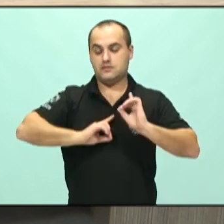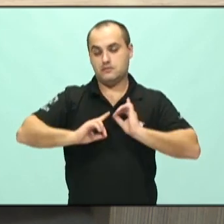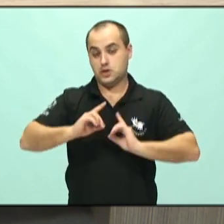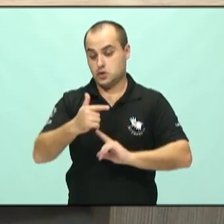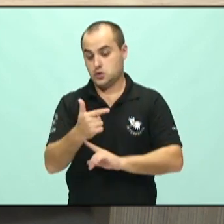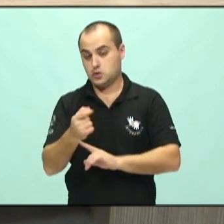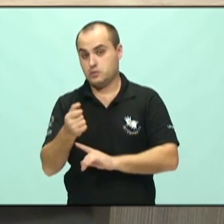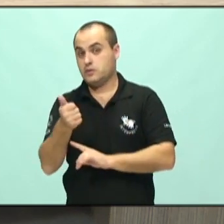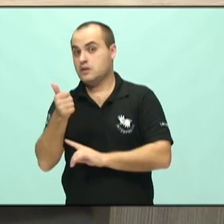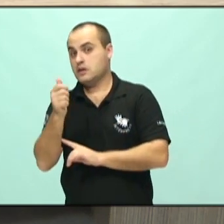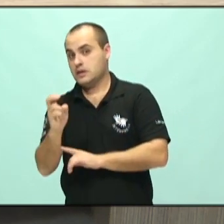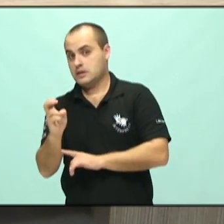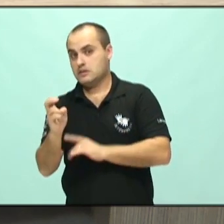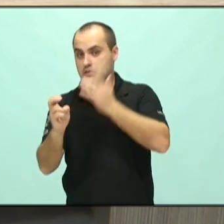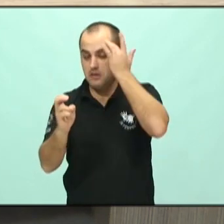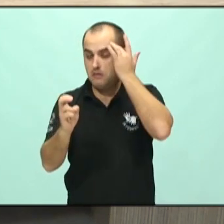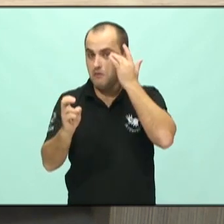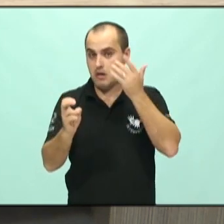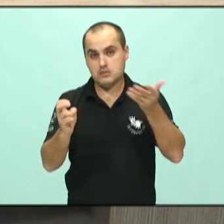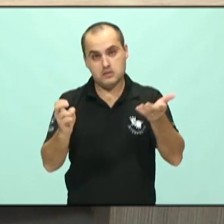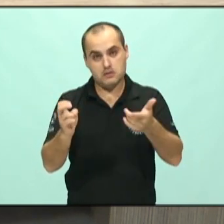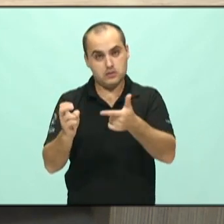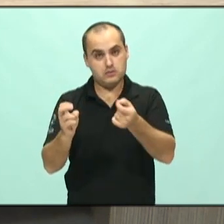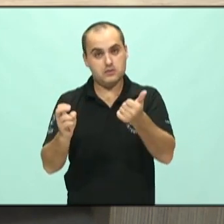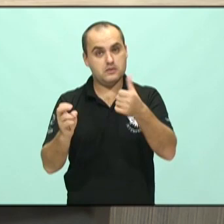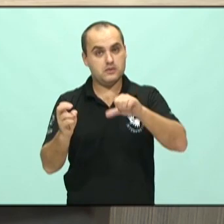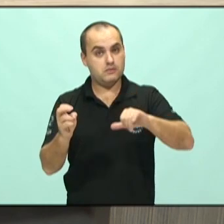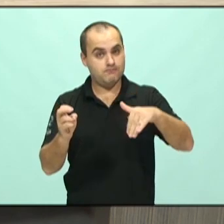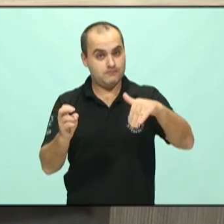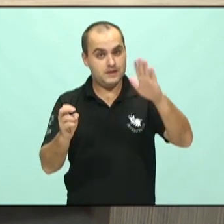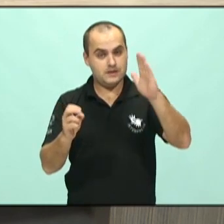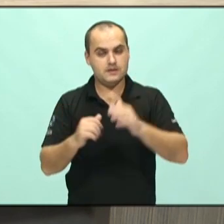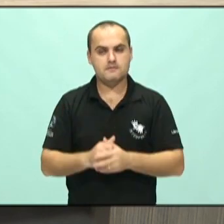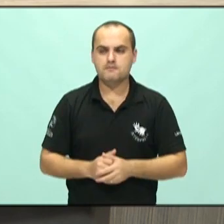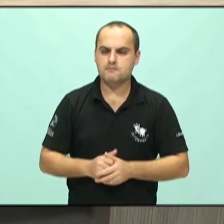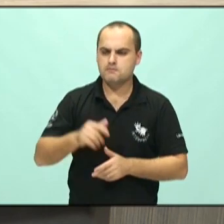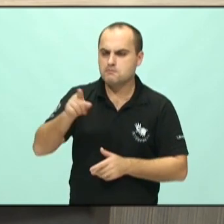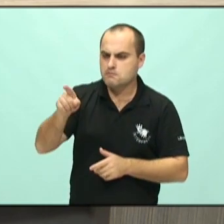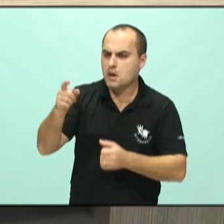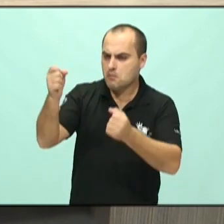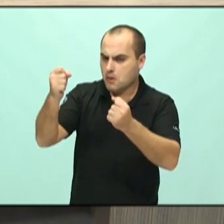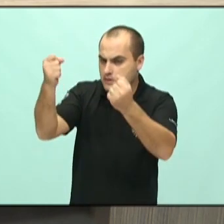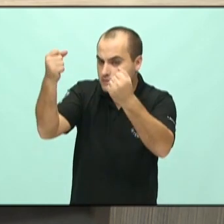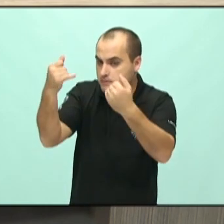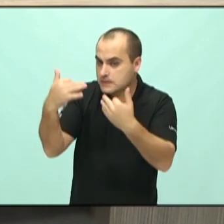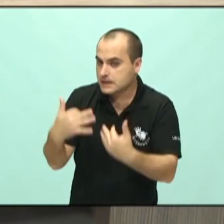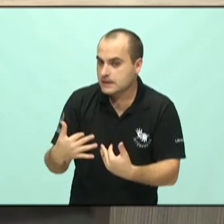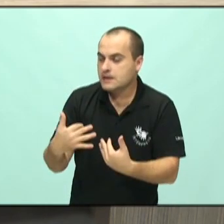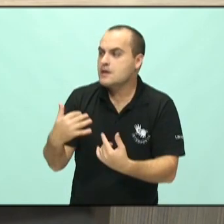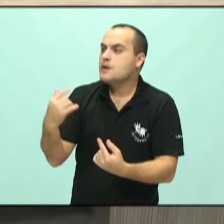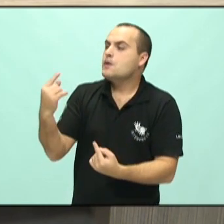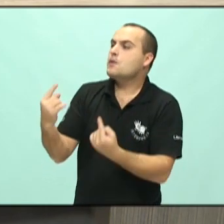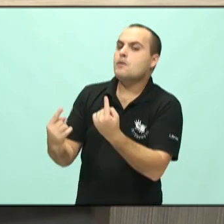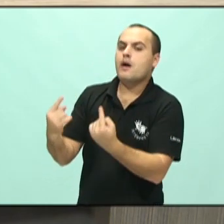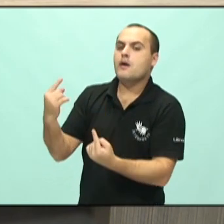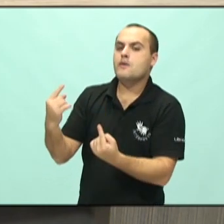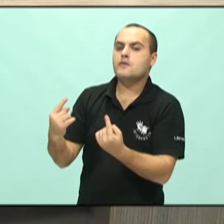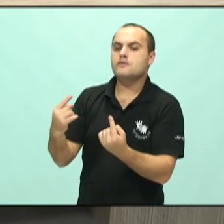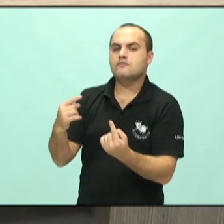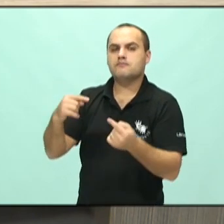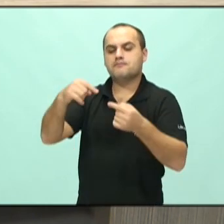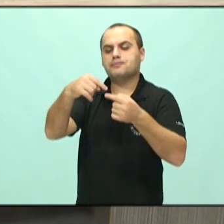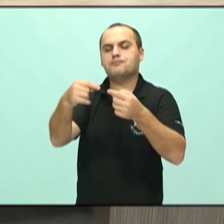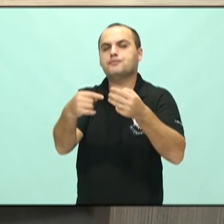aumenta, doutor. Pode falar um pouco para a gente a respeito, qual a definição para os dias de hoje de